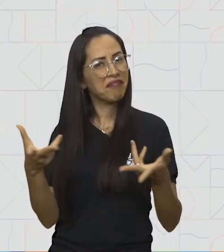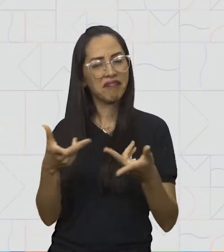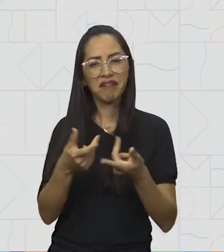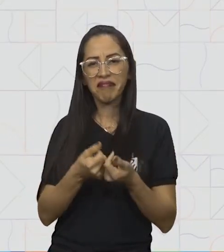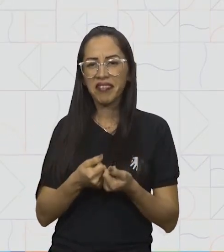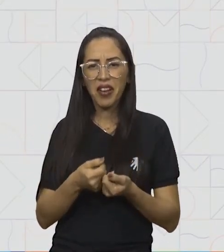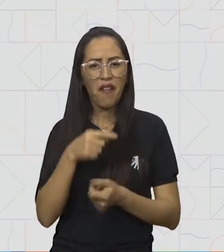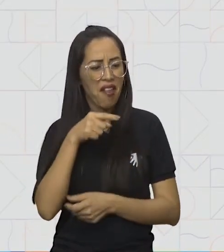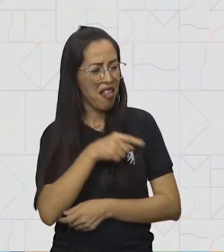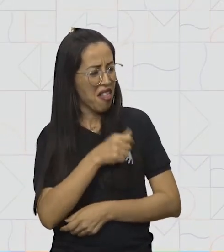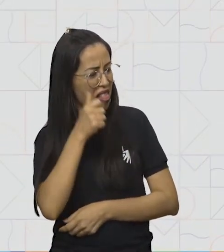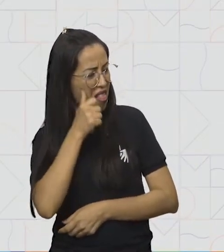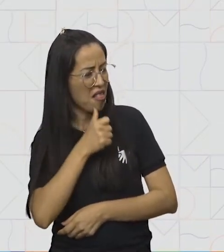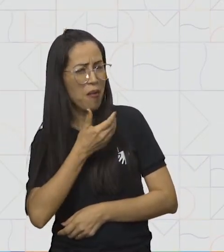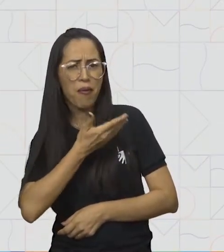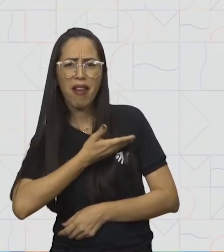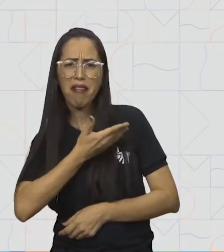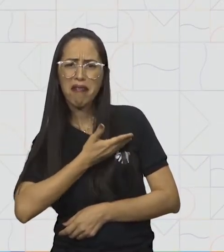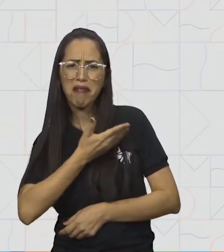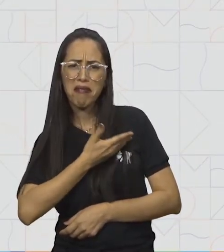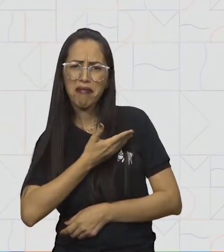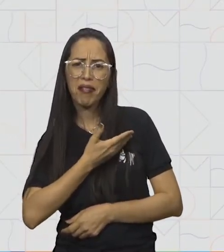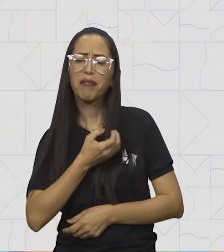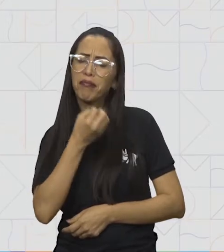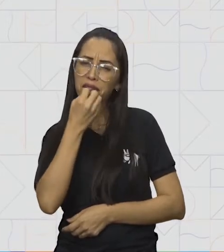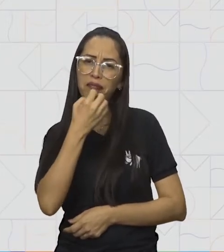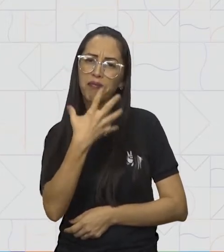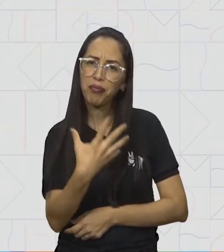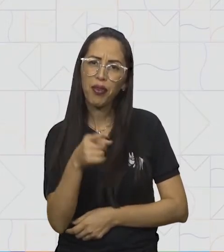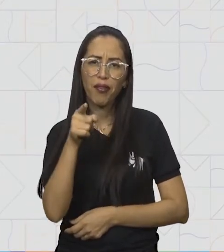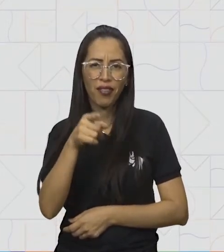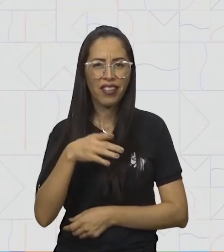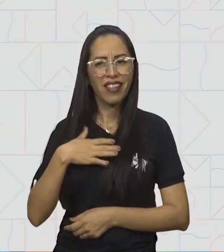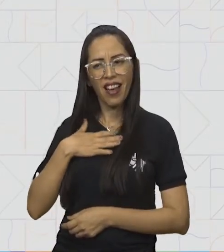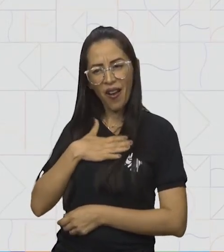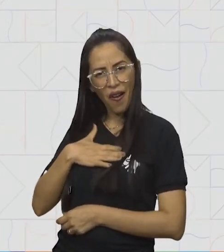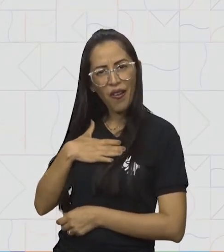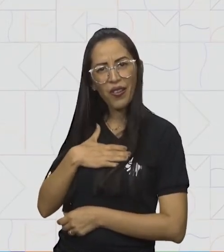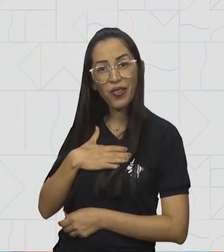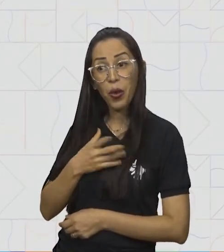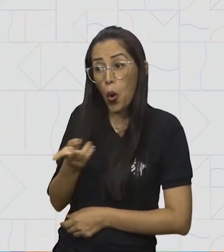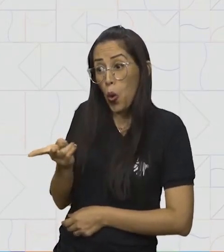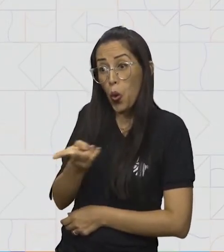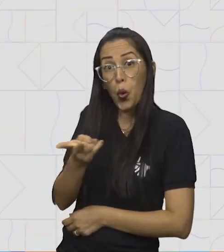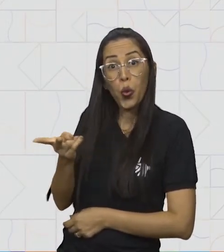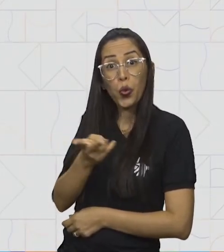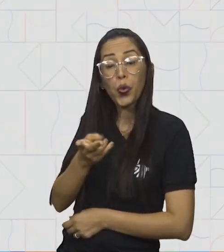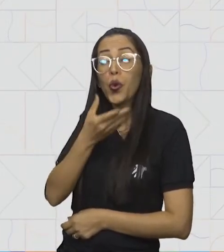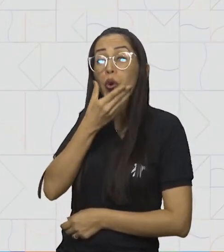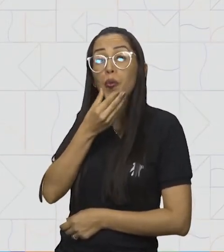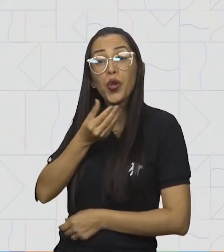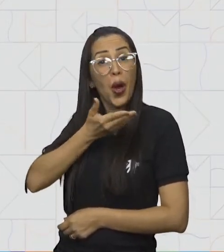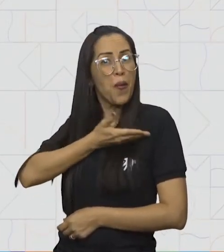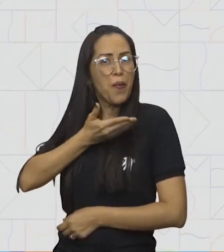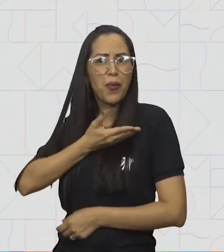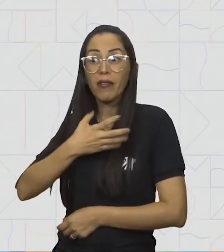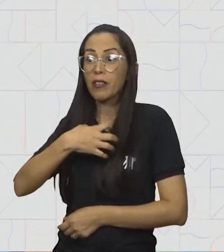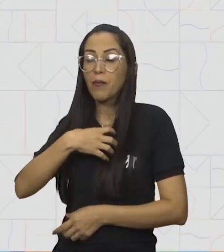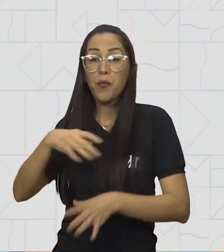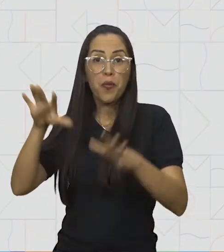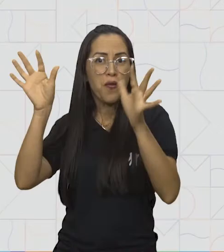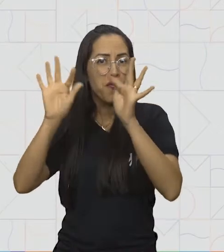a aula da Maria. Não foi mesmo? O que você mais gostou da aula? Os amigos de Maria ficaram muito felizes,